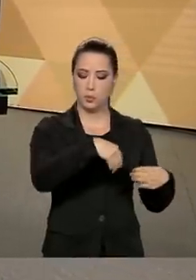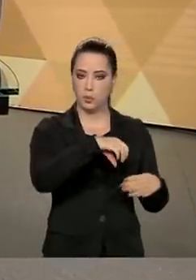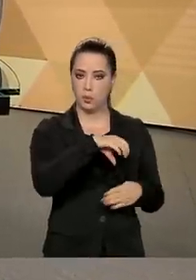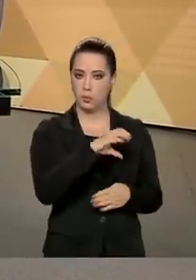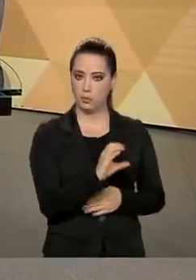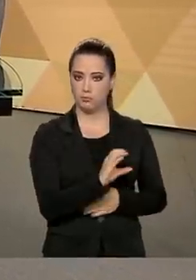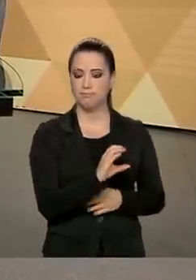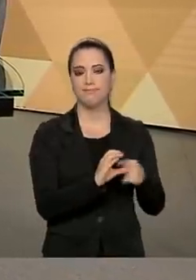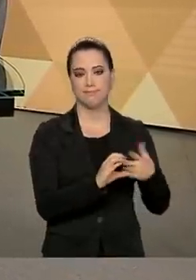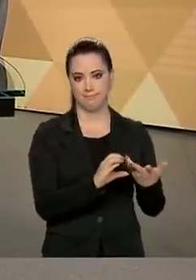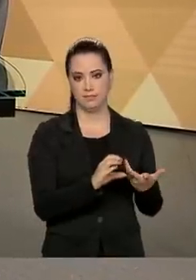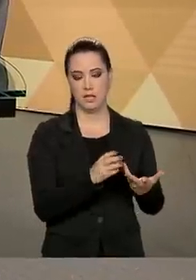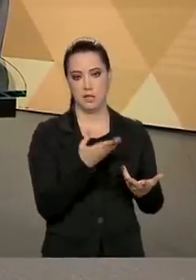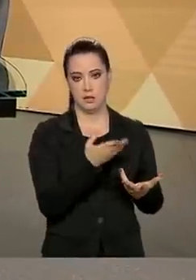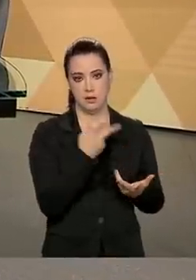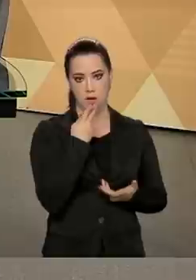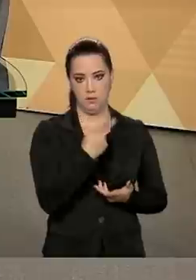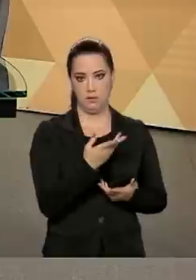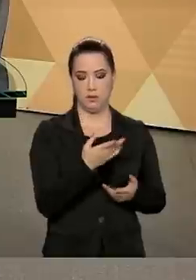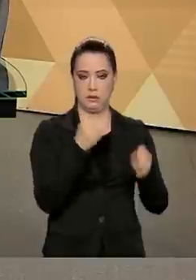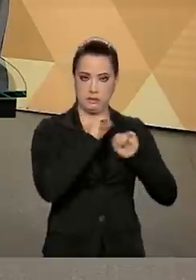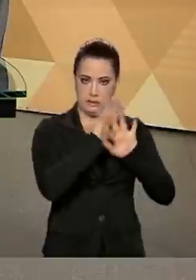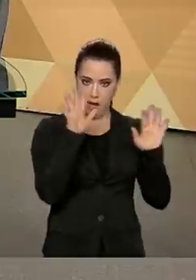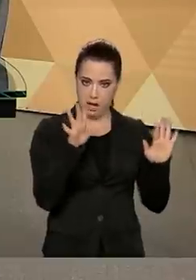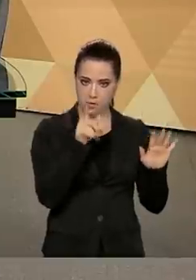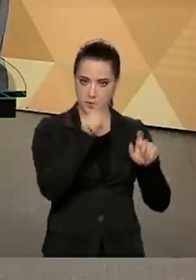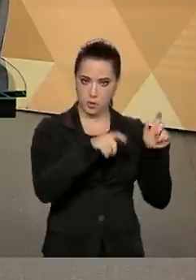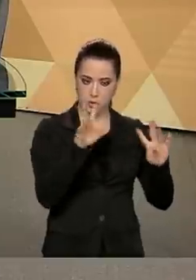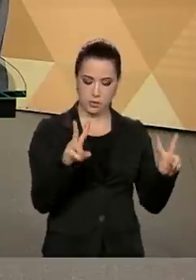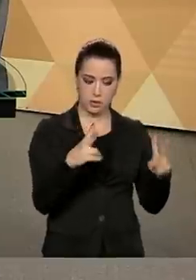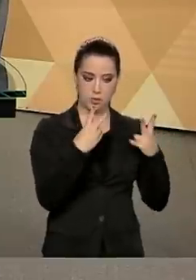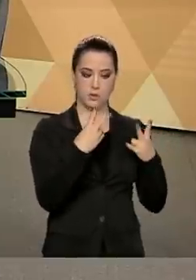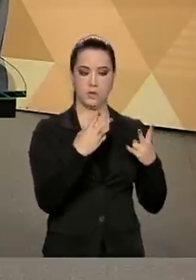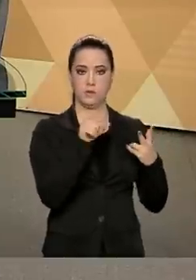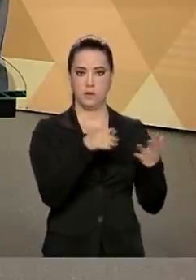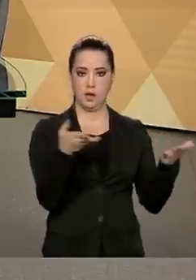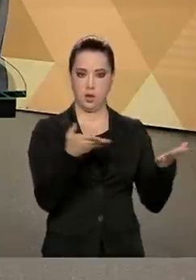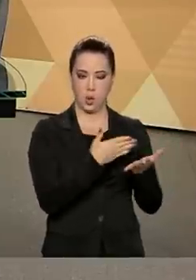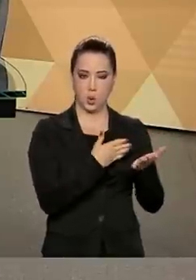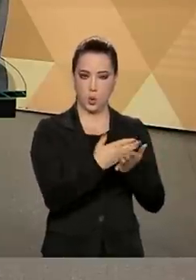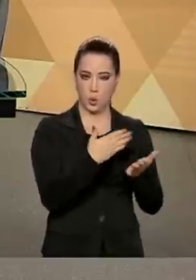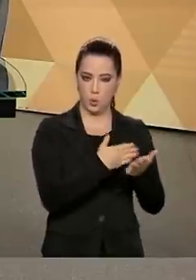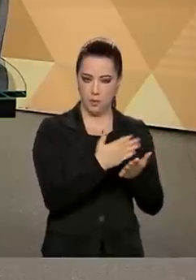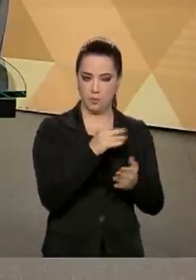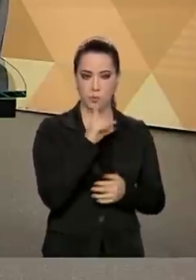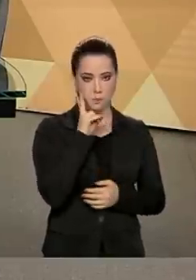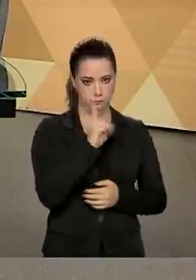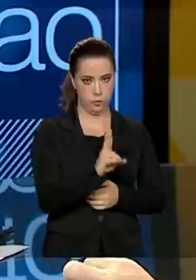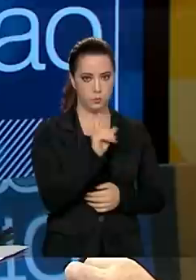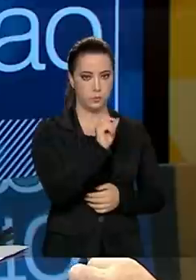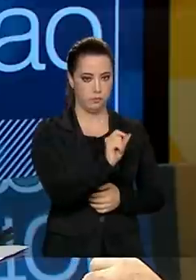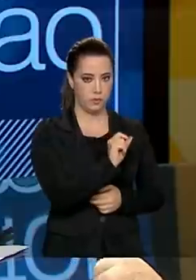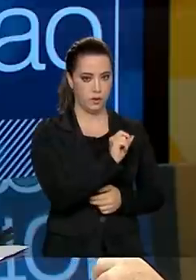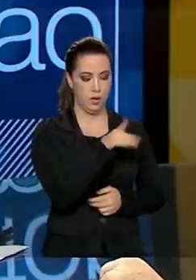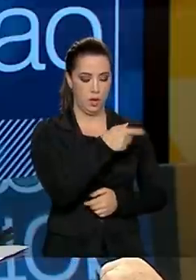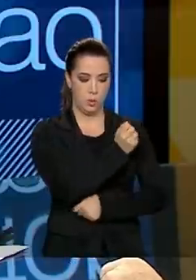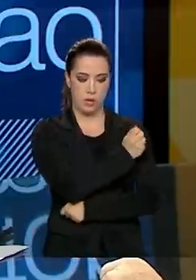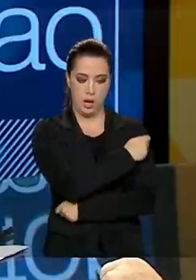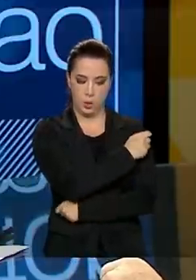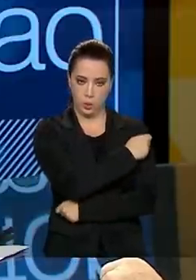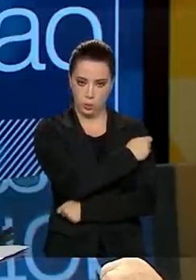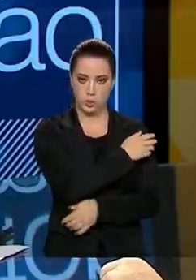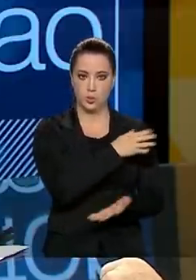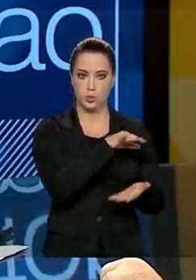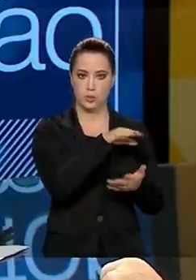Vilas Boas. Só para ficar claro, então, para o telespectador que acompanhou o nosso programa desde o primeiro bloco. Então, os alunos que fizerem